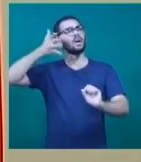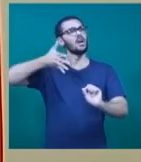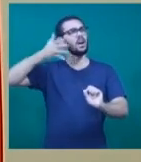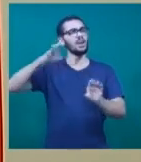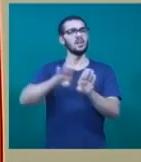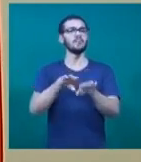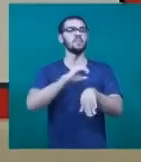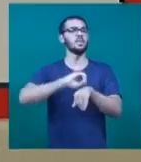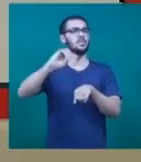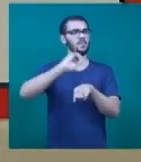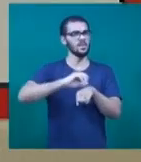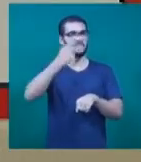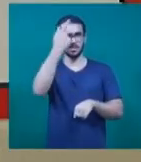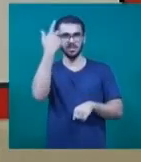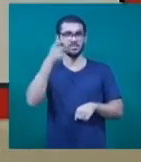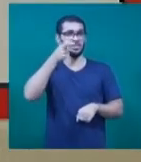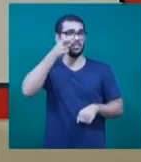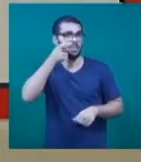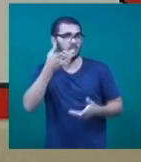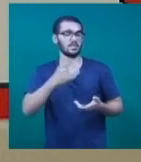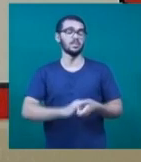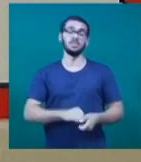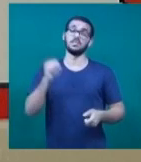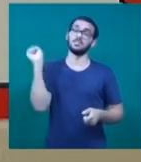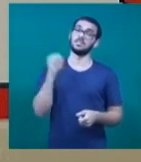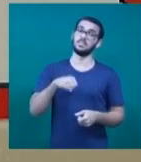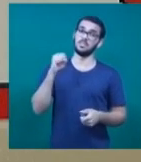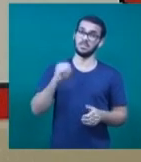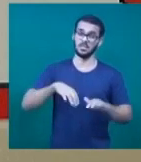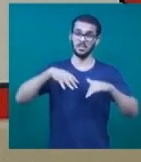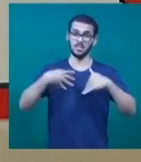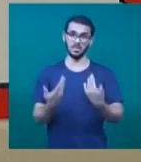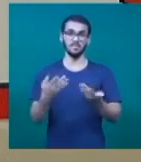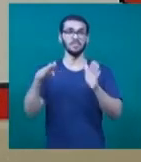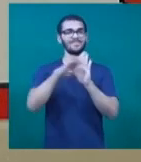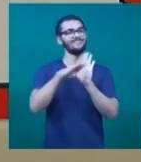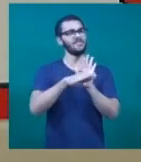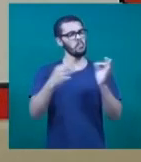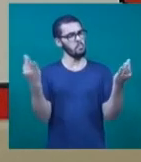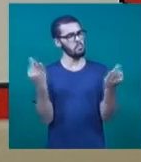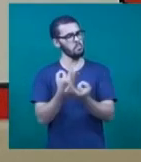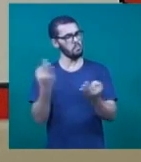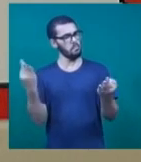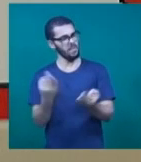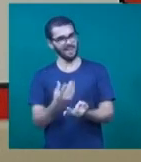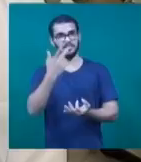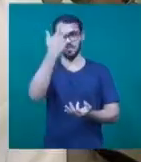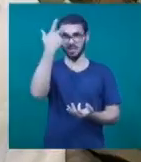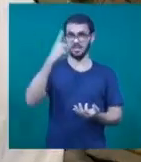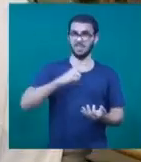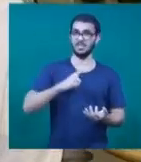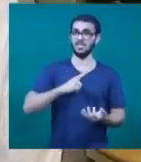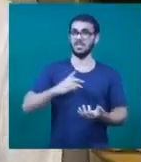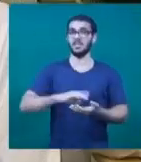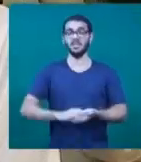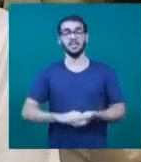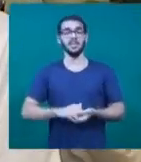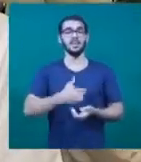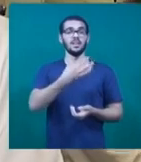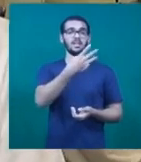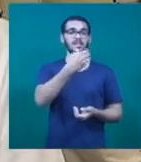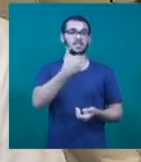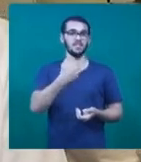oficinas aí para quem tiver interesse, né, professora? Sim, a programação está maravilhosa, devem participar. Nós teremos no dia